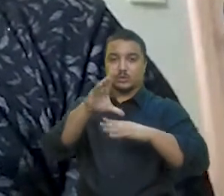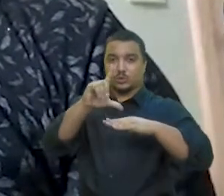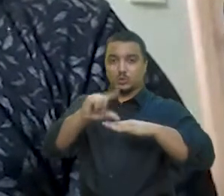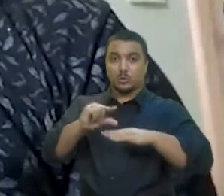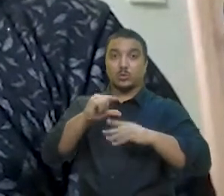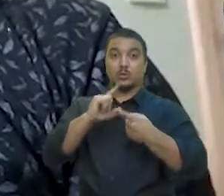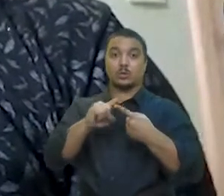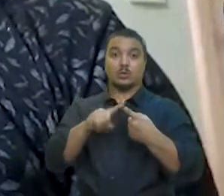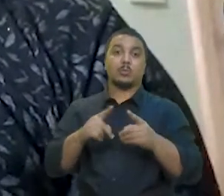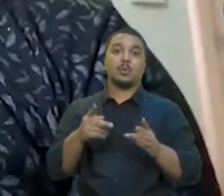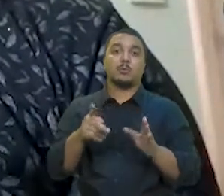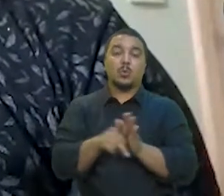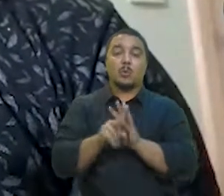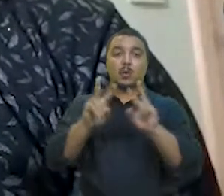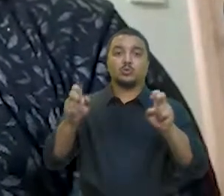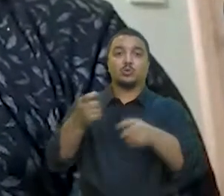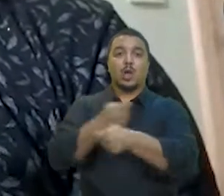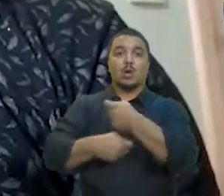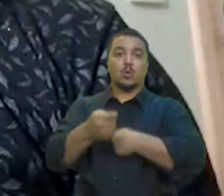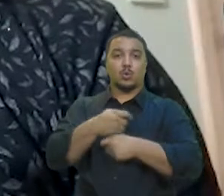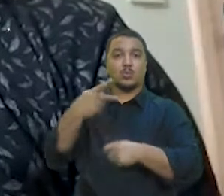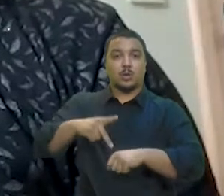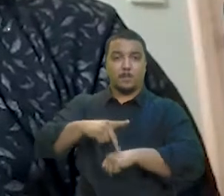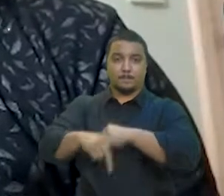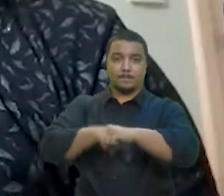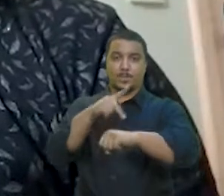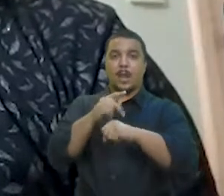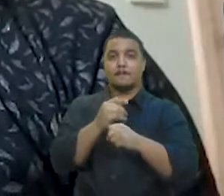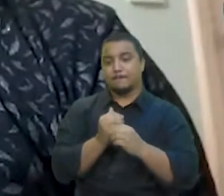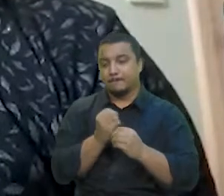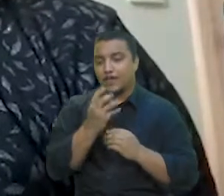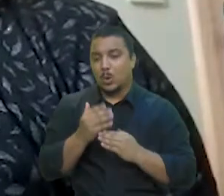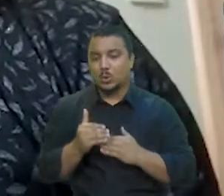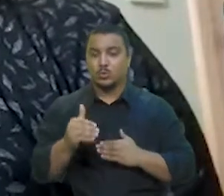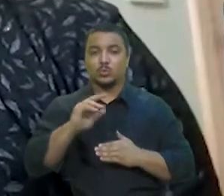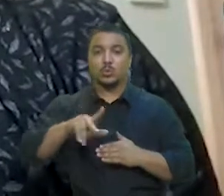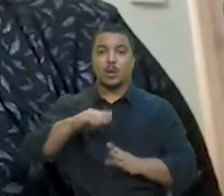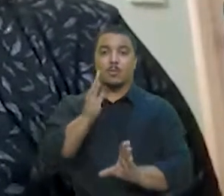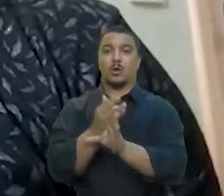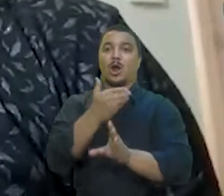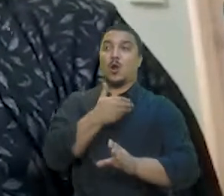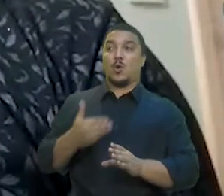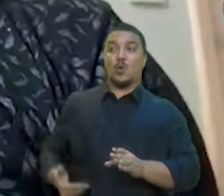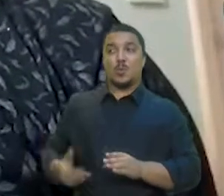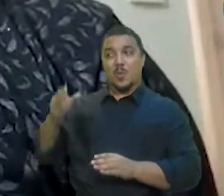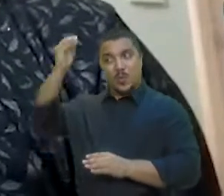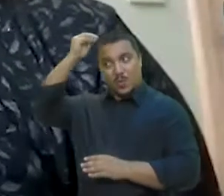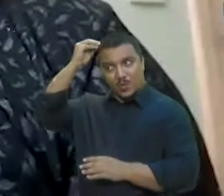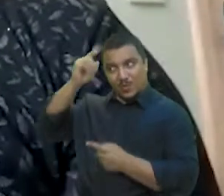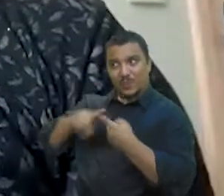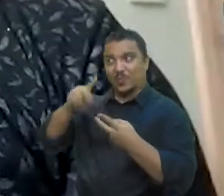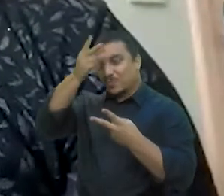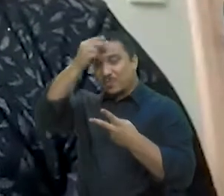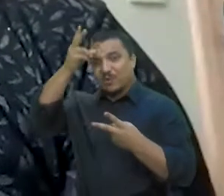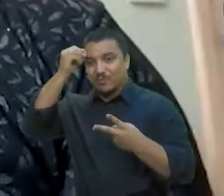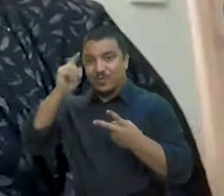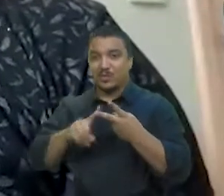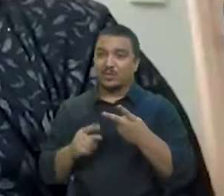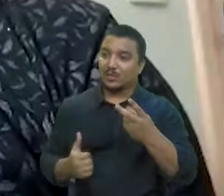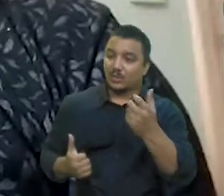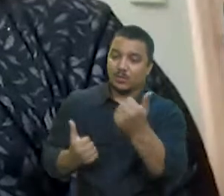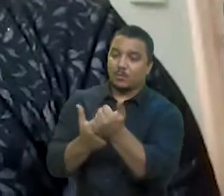econômicas, que o país não andou por conta de governadores e prefeitos e, aliado a eles, o